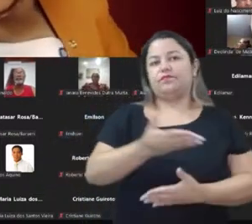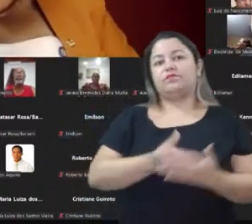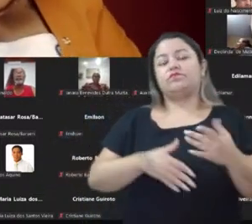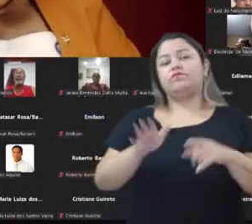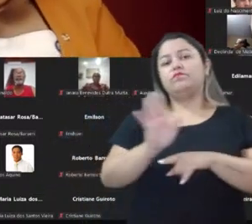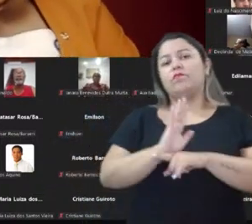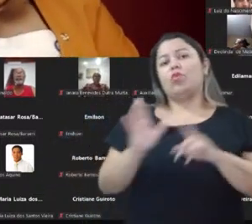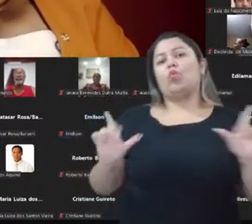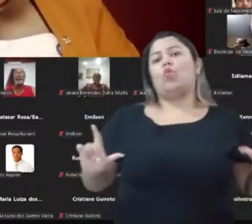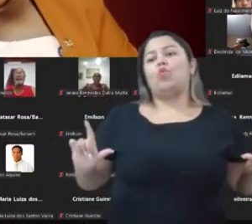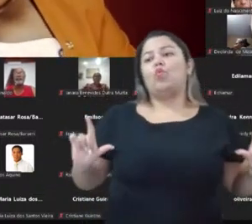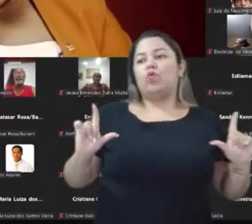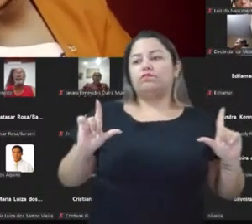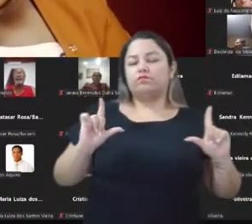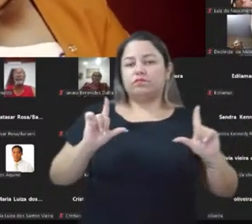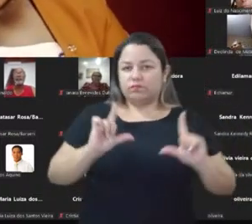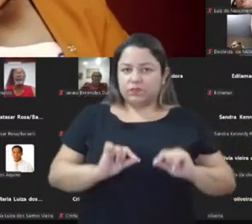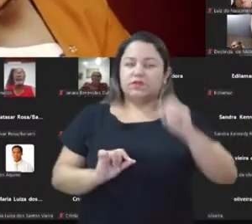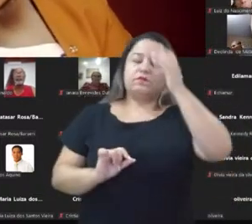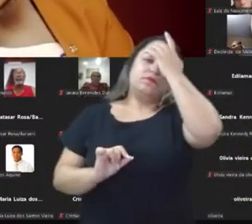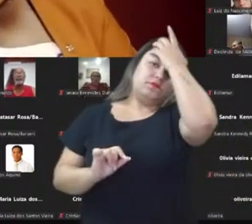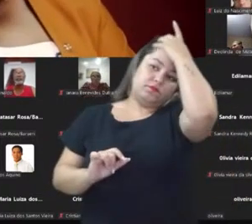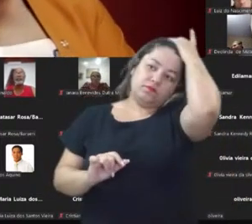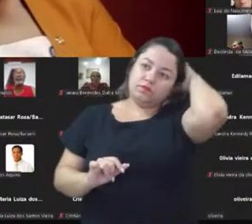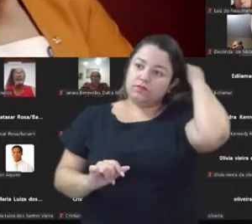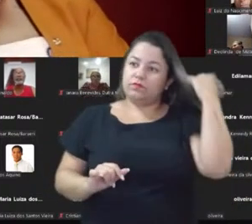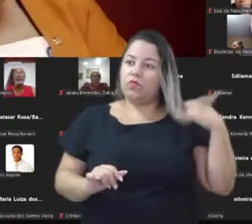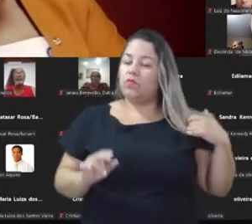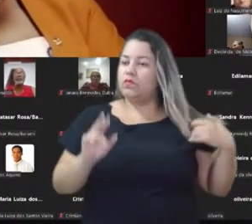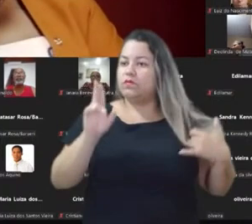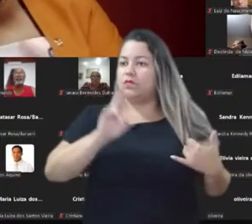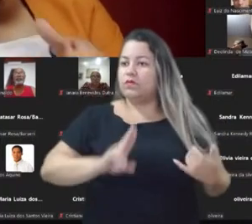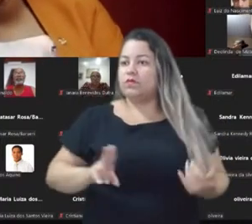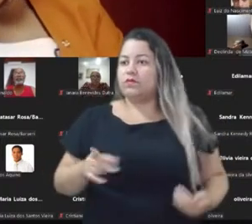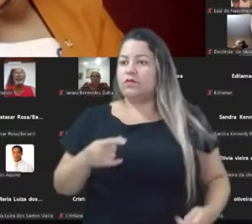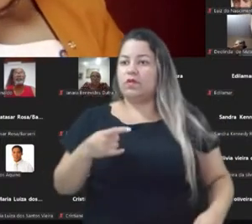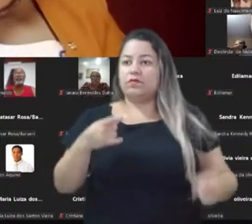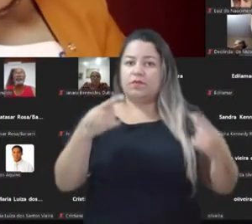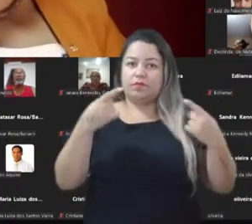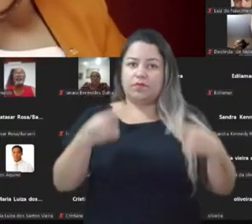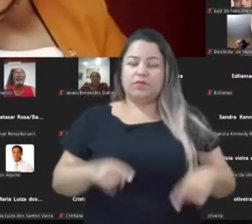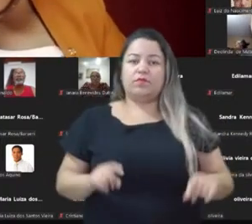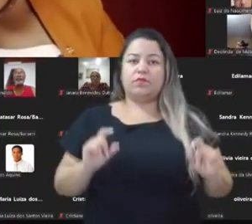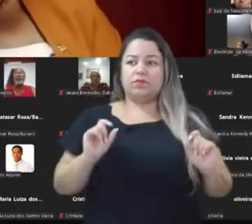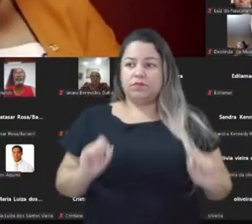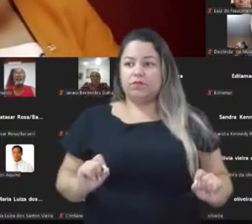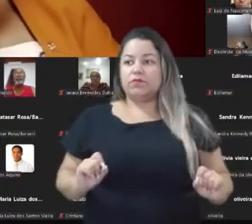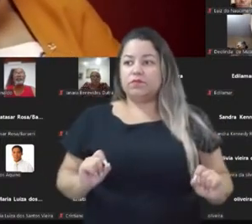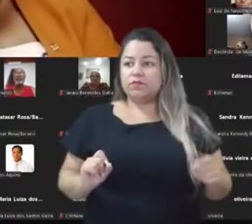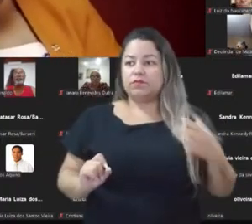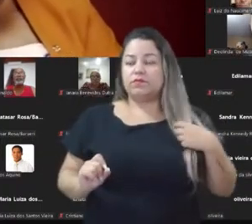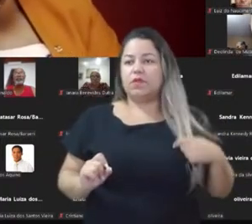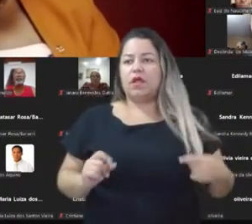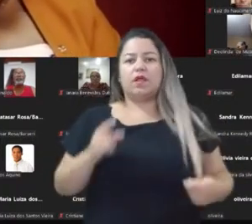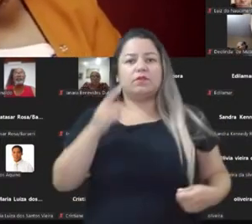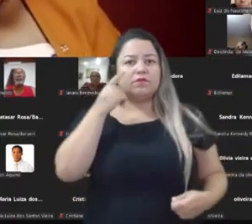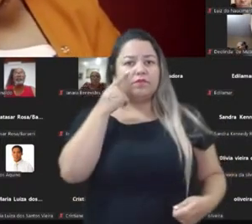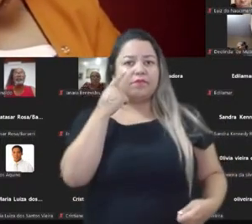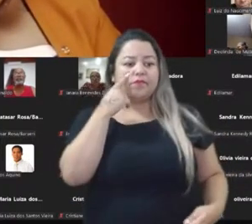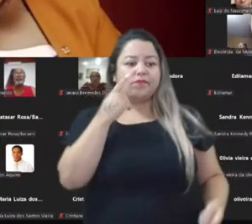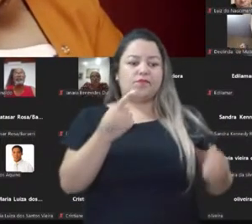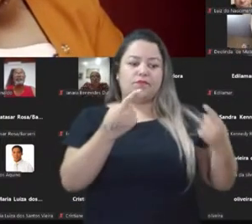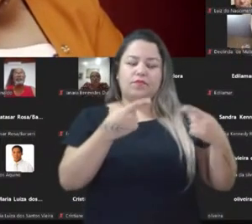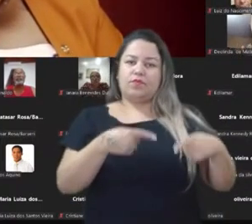curtos, são utilizados cada vez mais também na política para reter a atenção do público